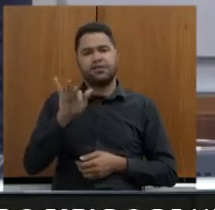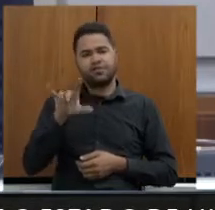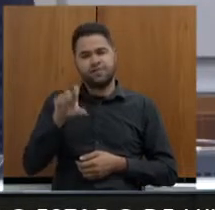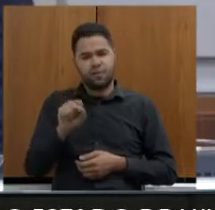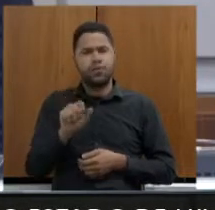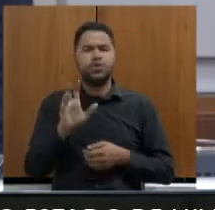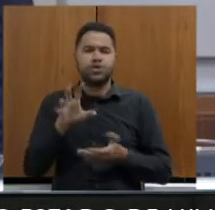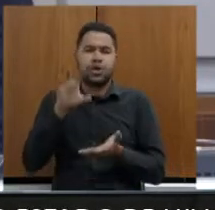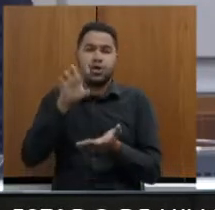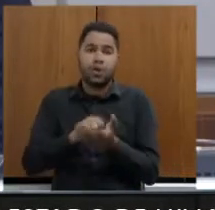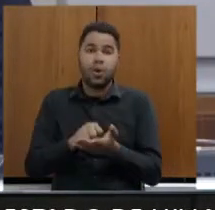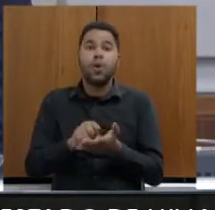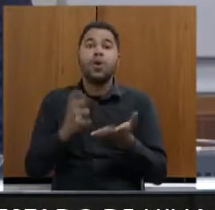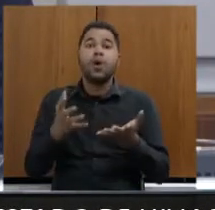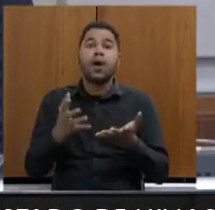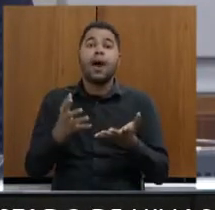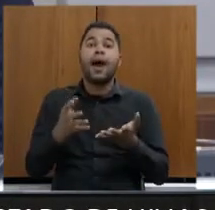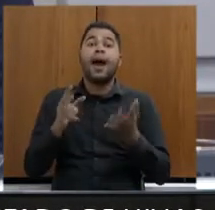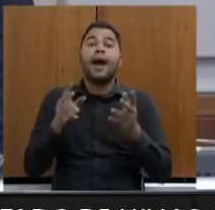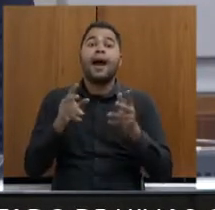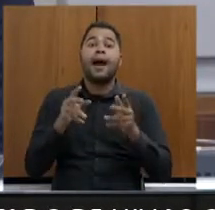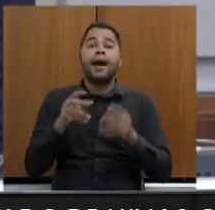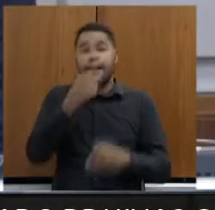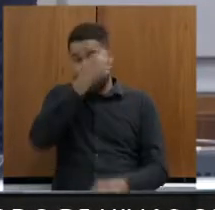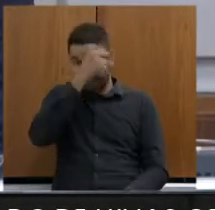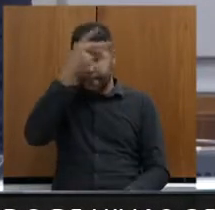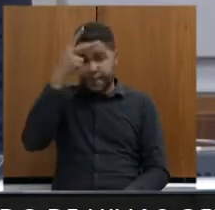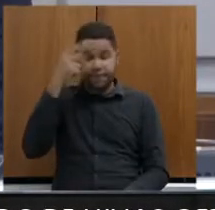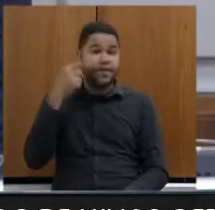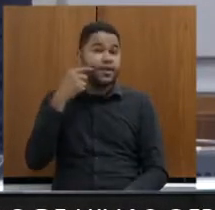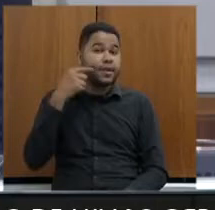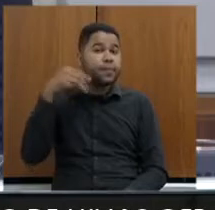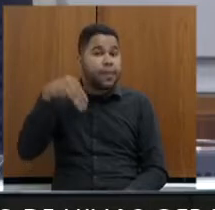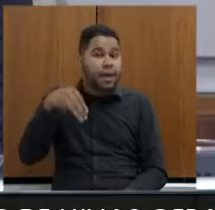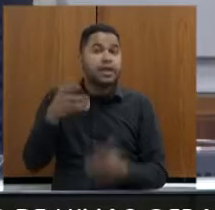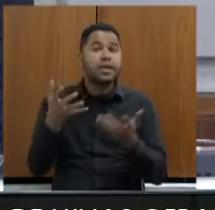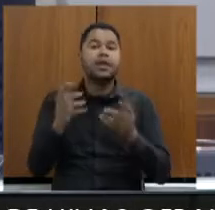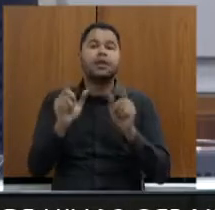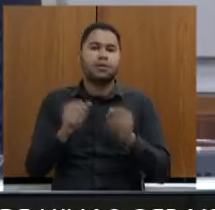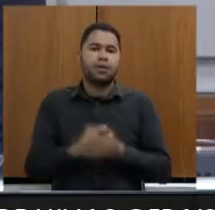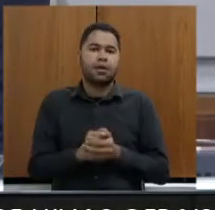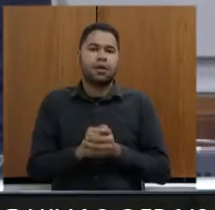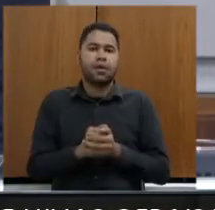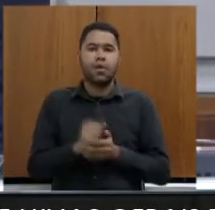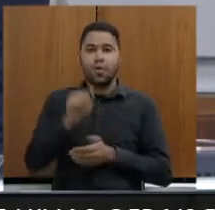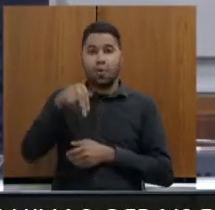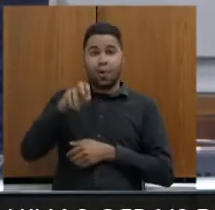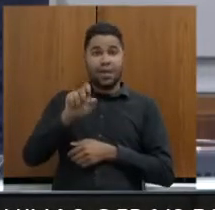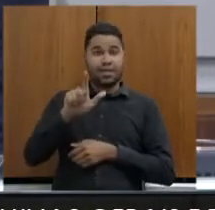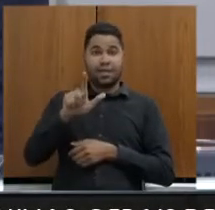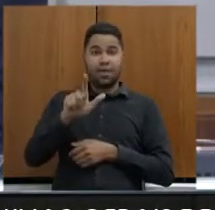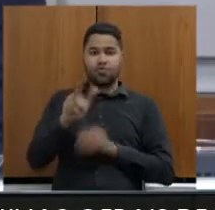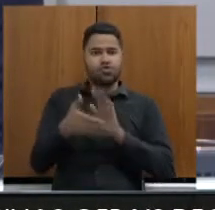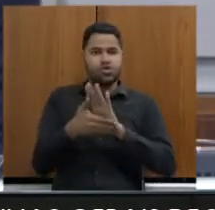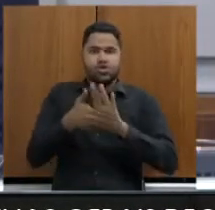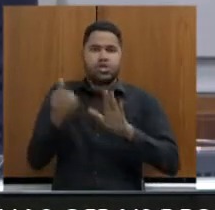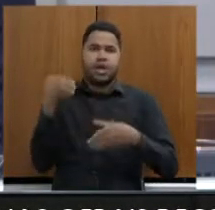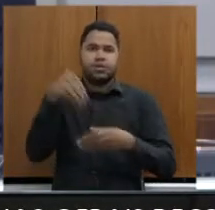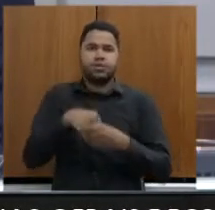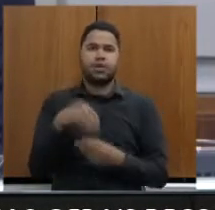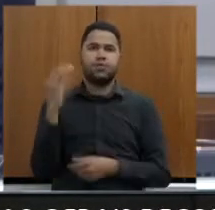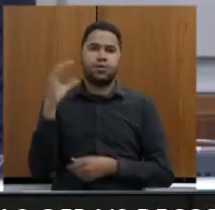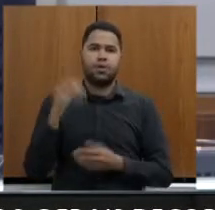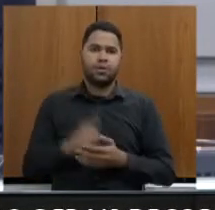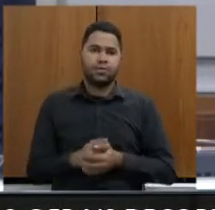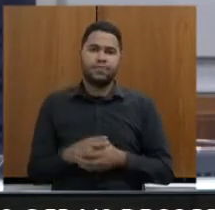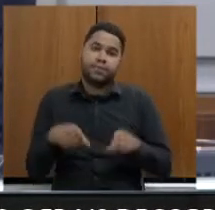ocupação, e o que a prefeita Marília queria é que nós tirássemos completamente o anel de dentro de contagem, e, consequentemente,